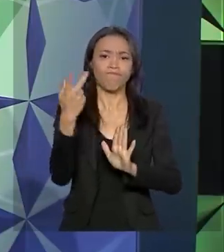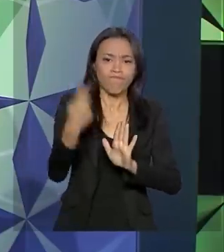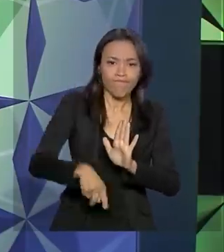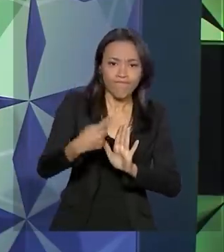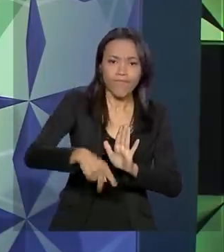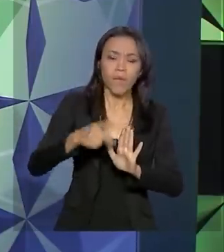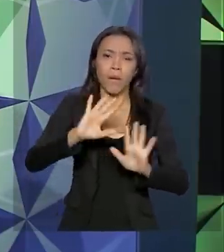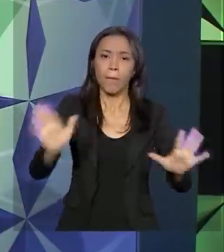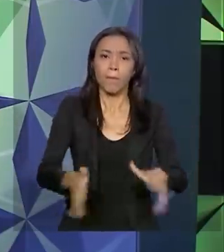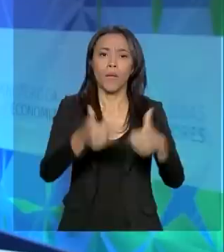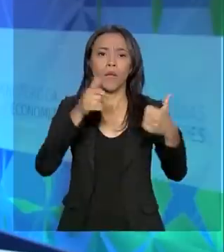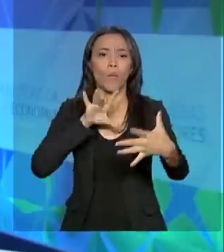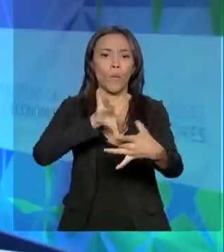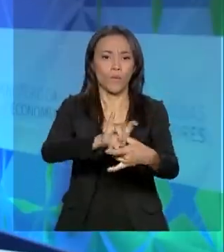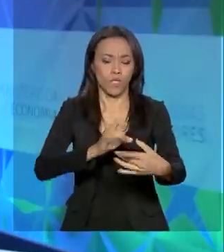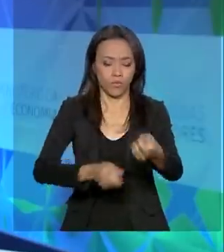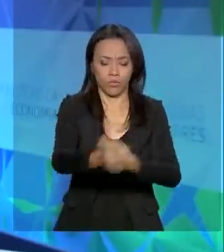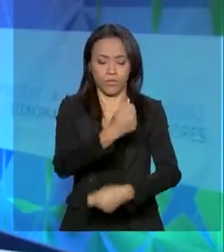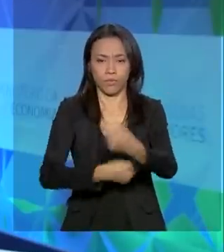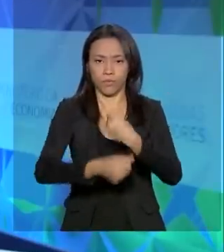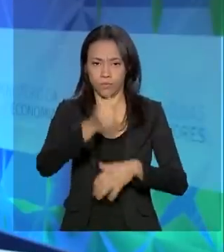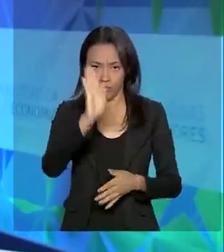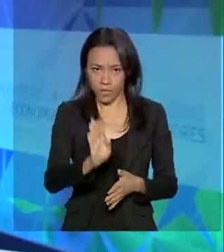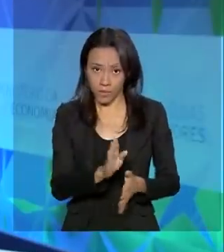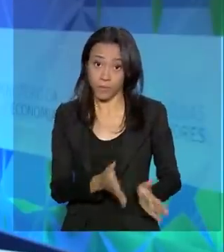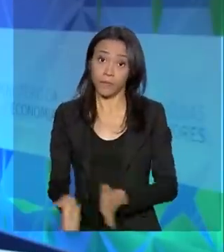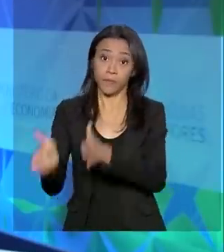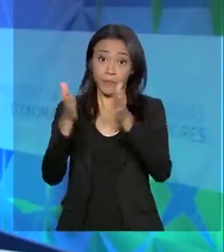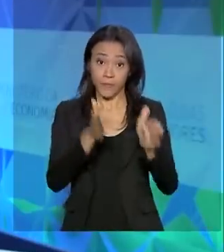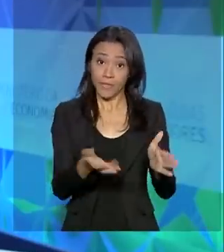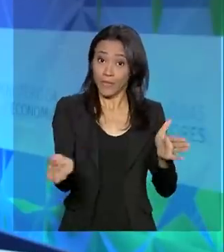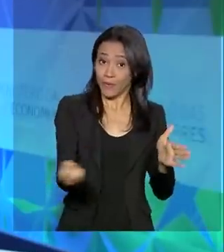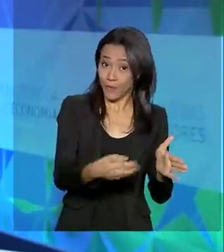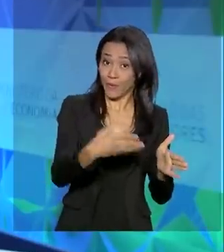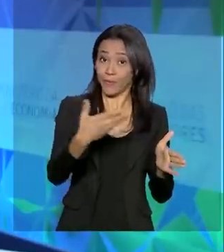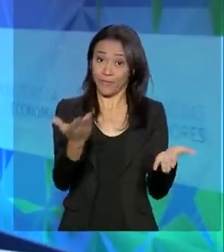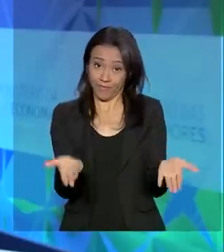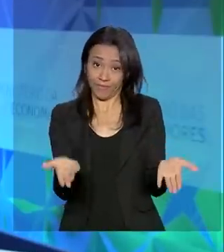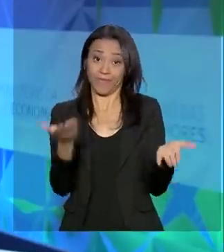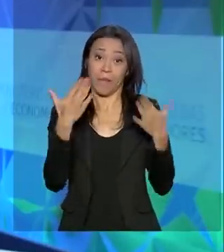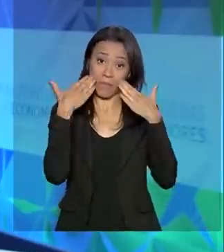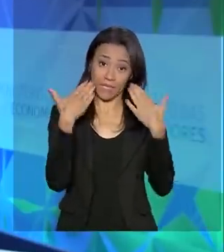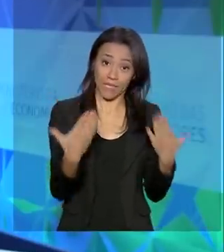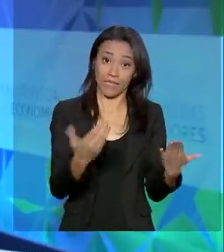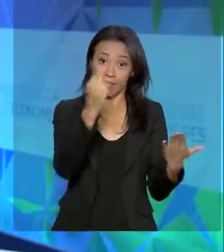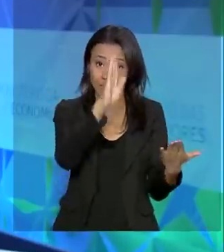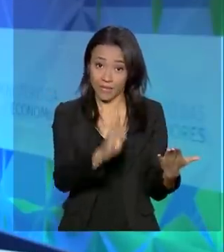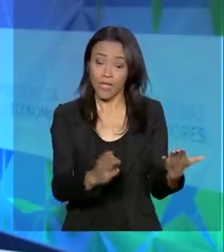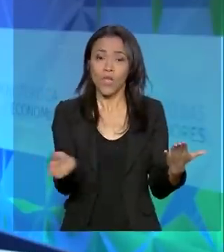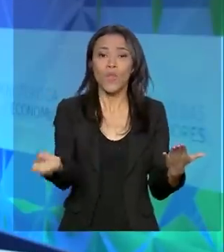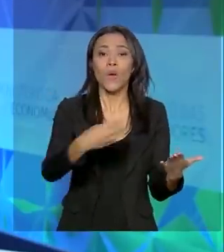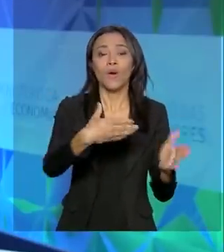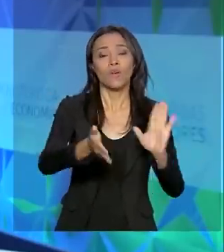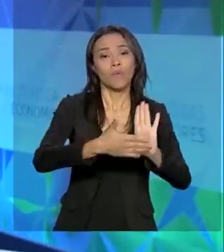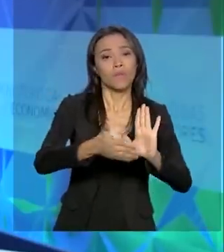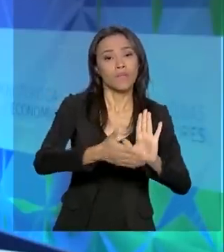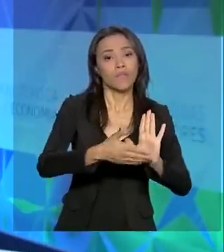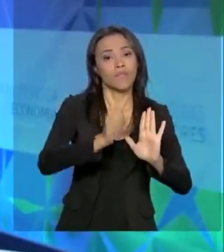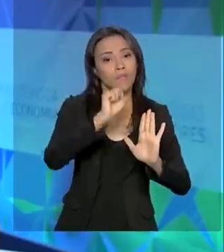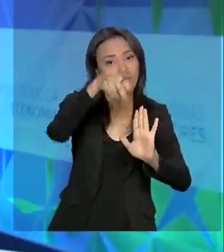ambiente de negócios no Brasil. E esse novo país, com uma nova previdência e um